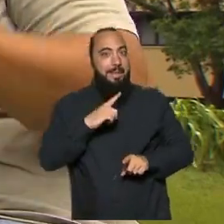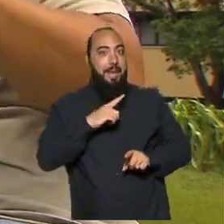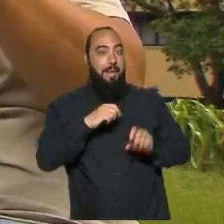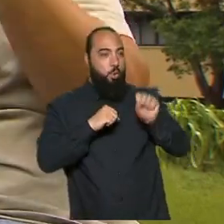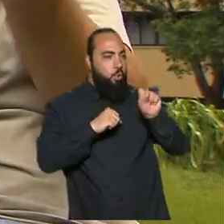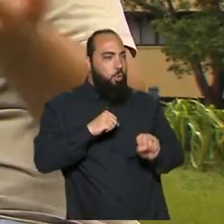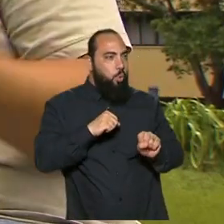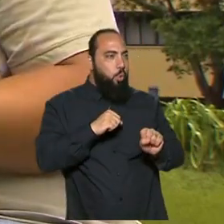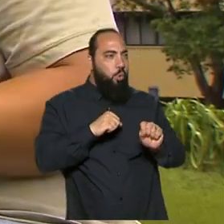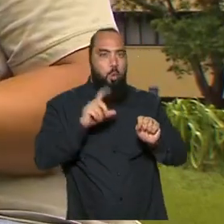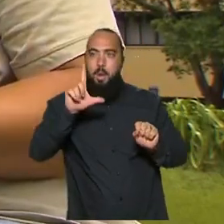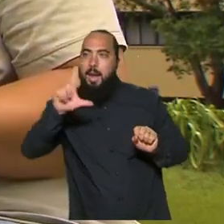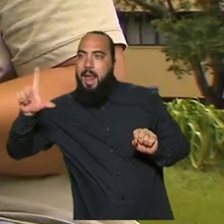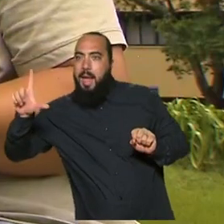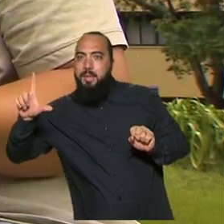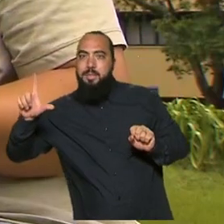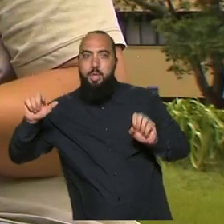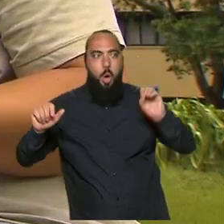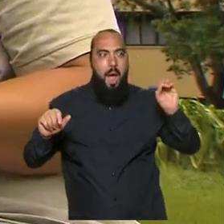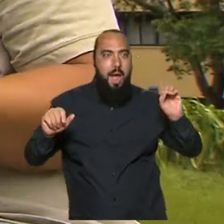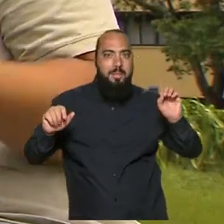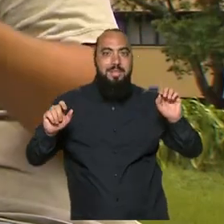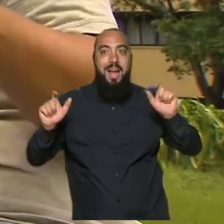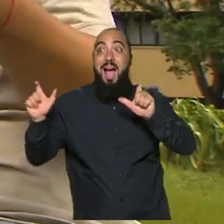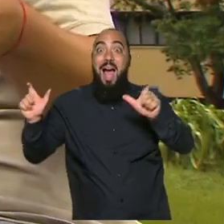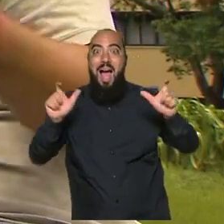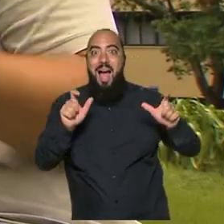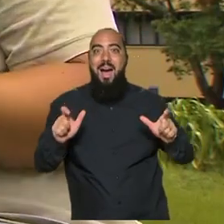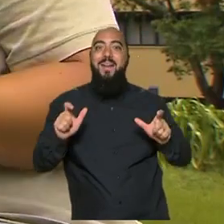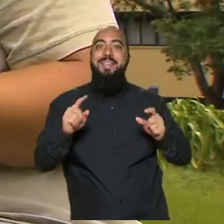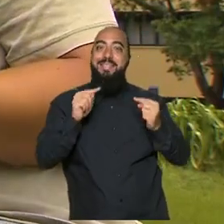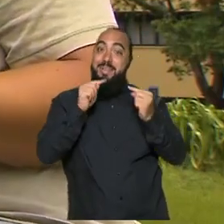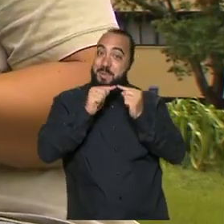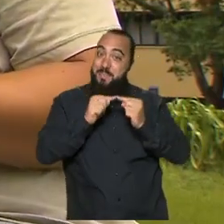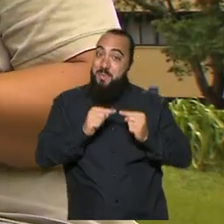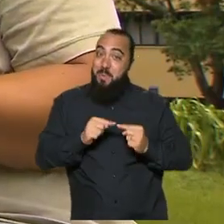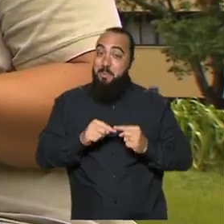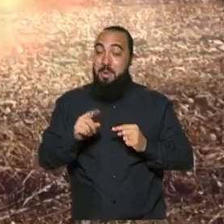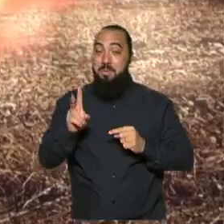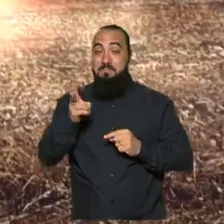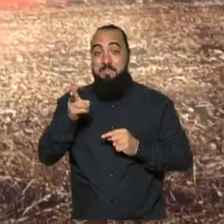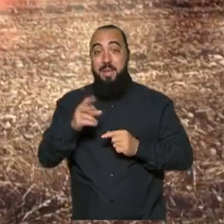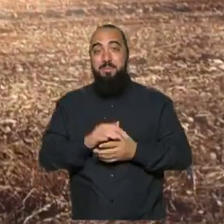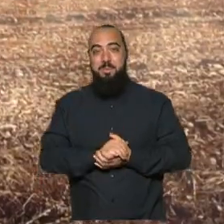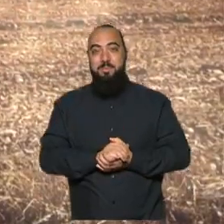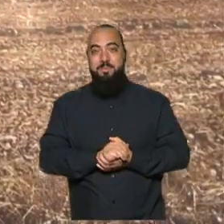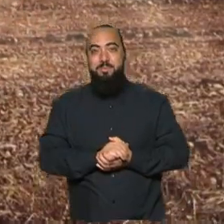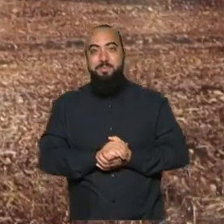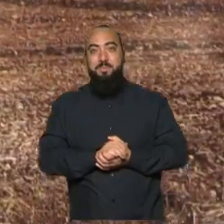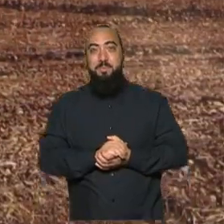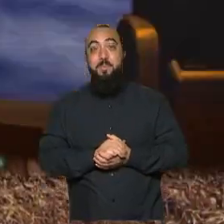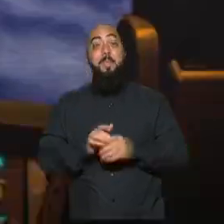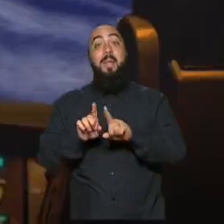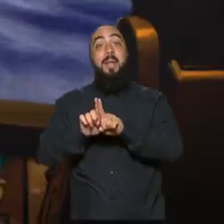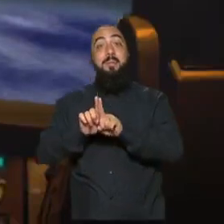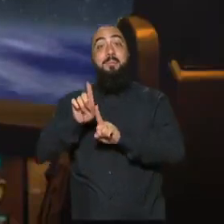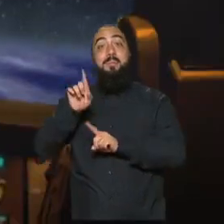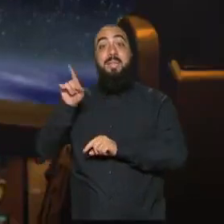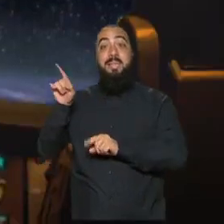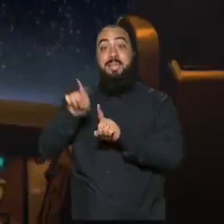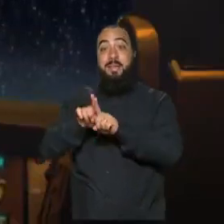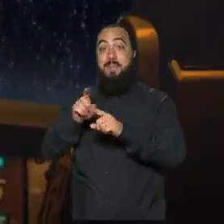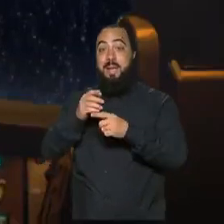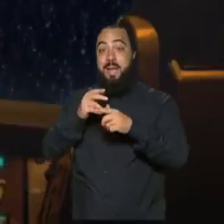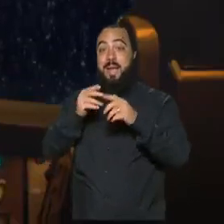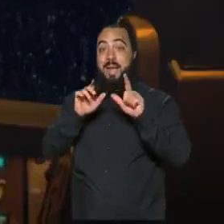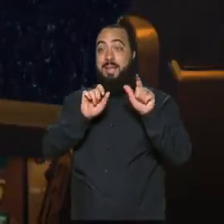Sul, e daí todas as informações que estão agregadas naquele episódio. Ele destaca que a série faz parte do